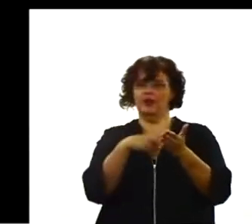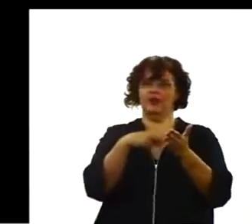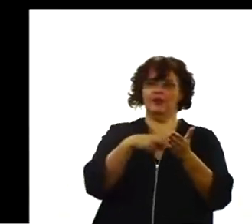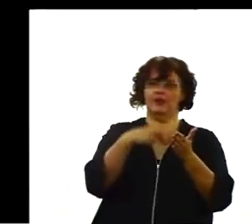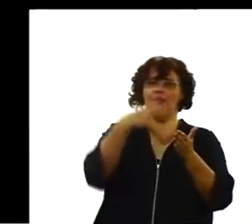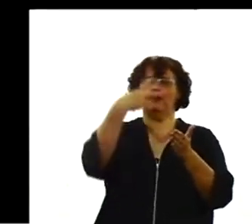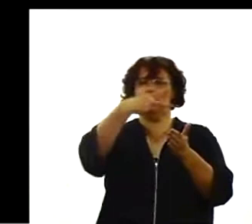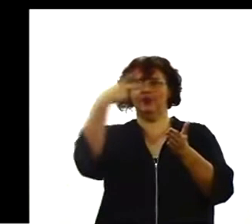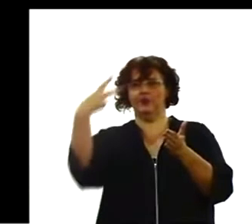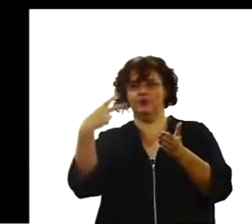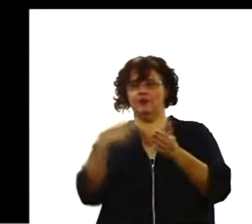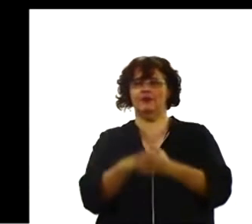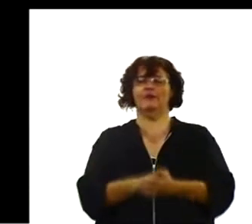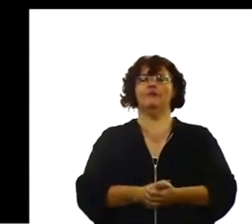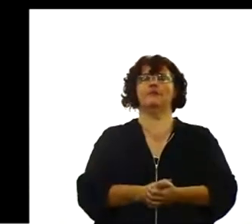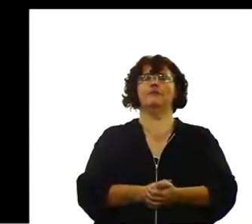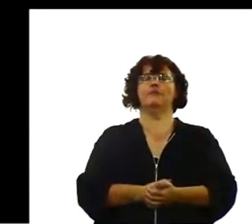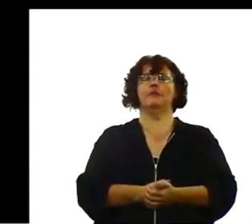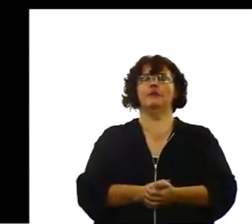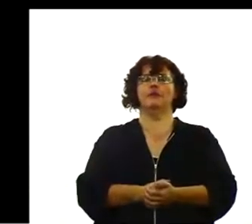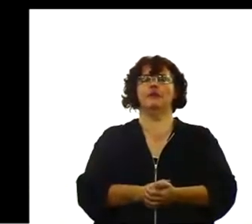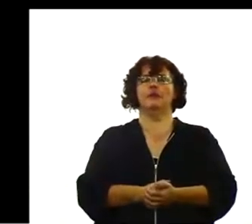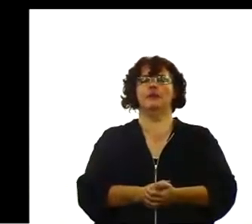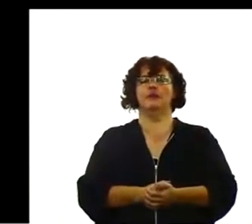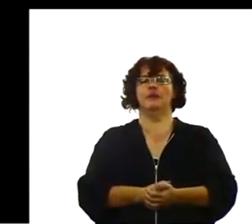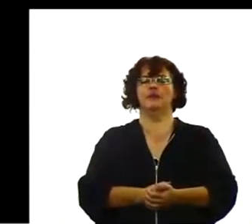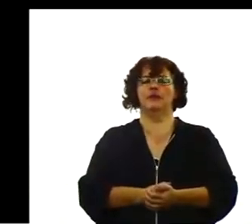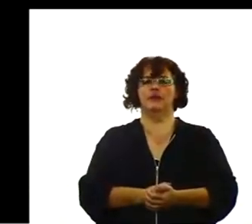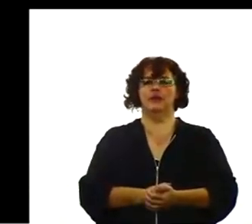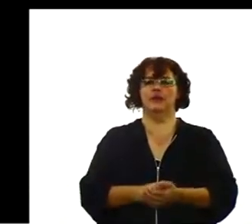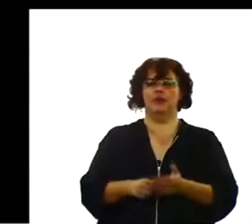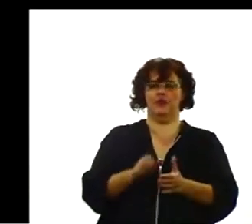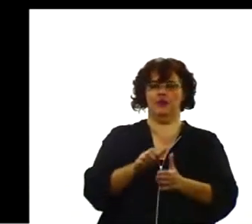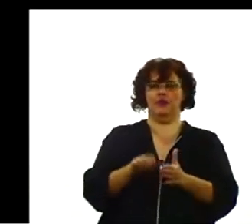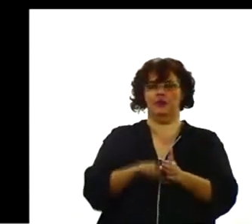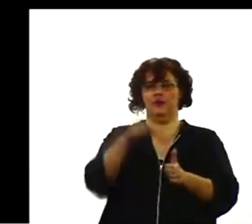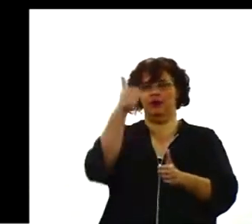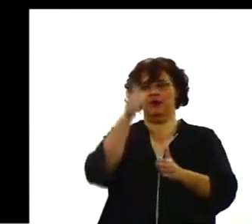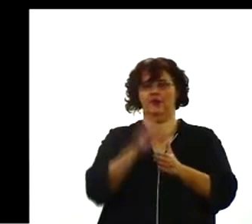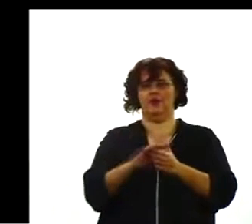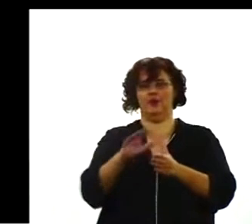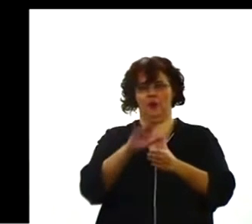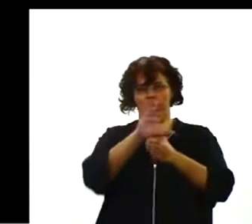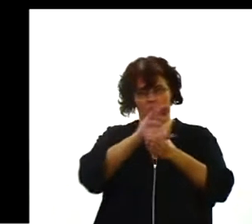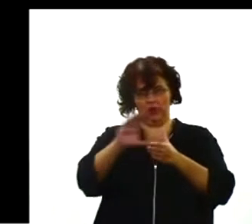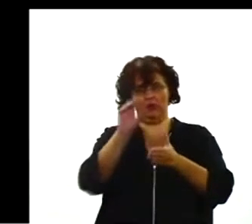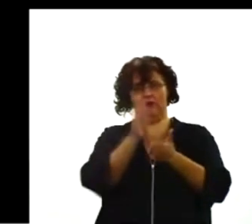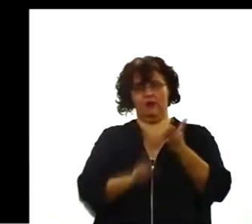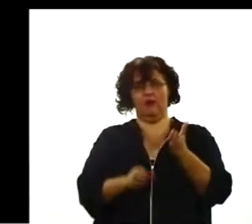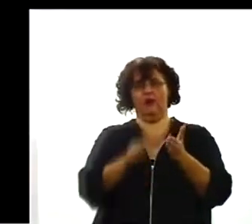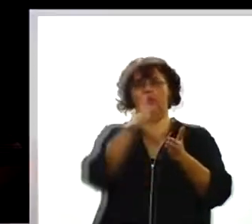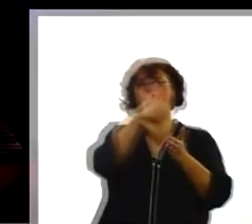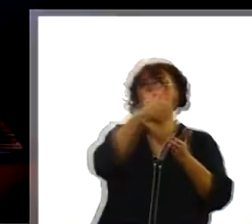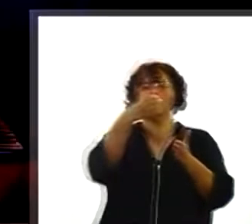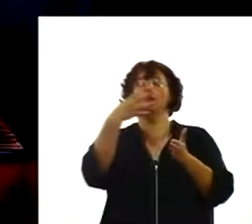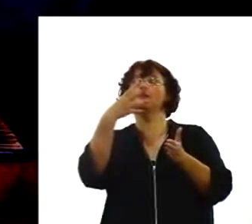Bíblia, aí perto de você, abra por favor em 1 Coríntios capítulo 15, versículos 20 a